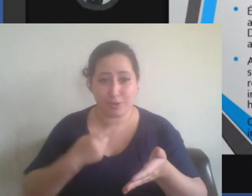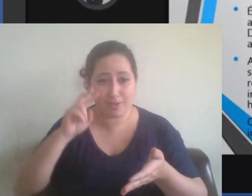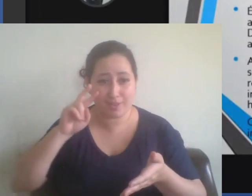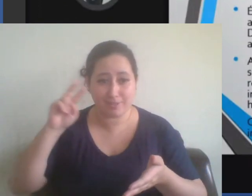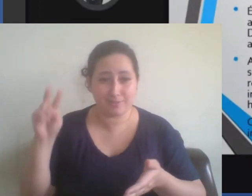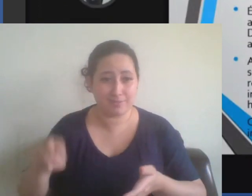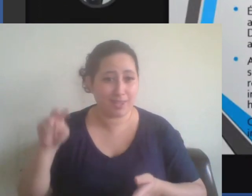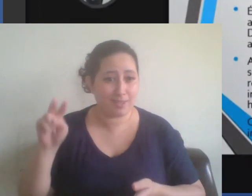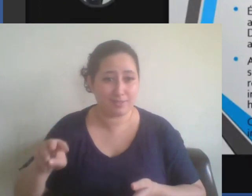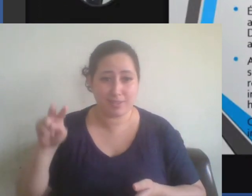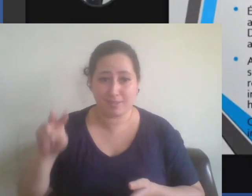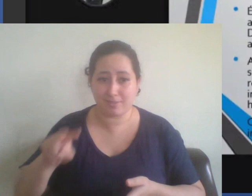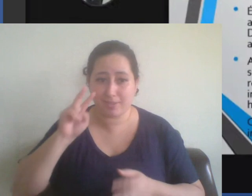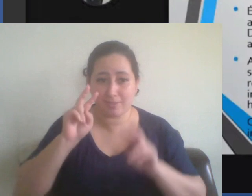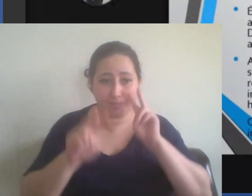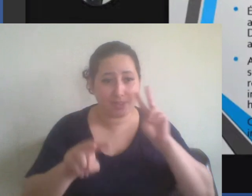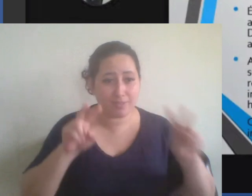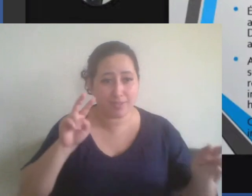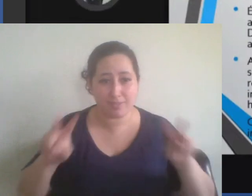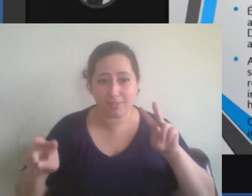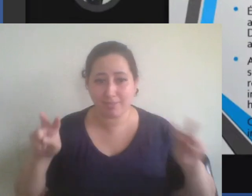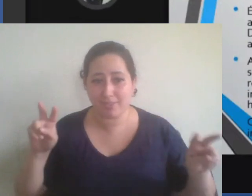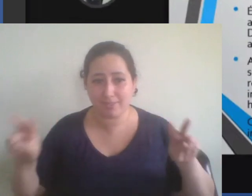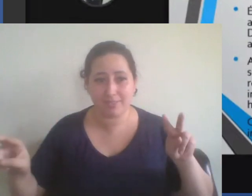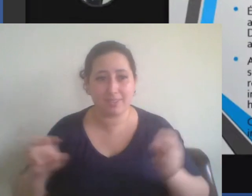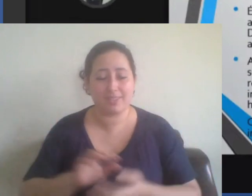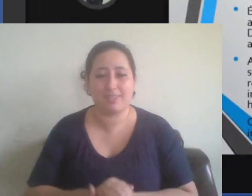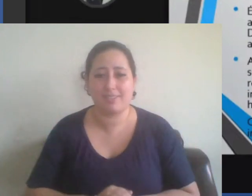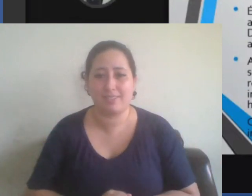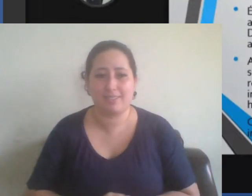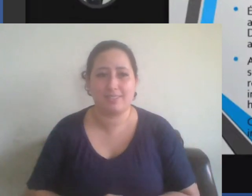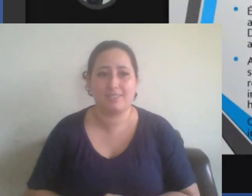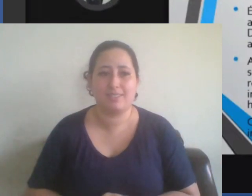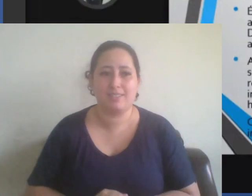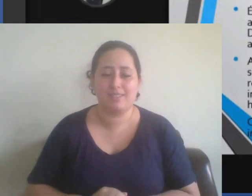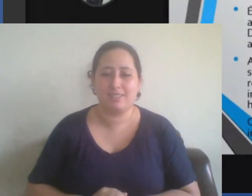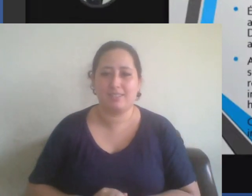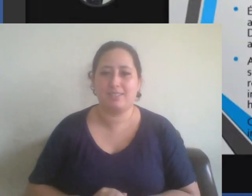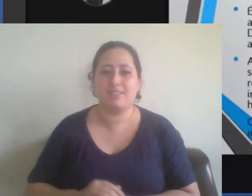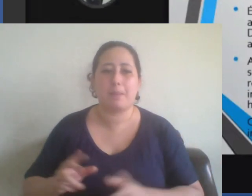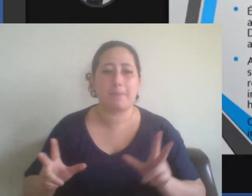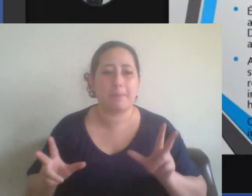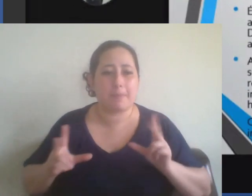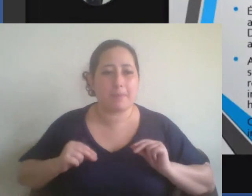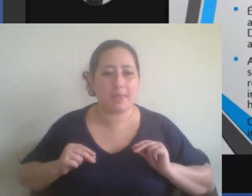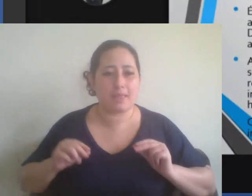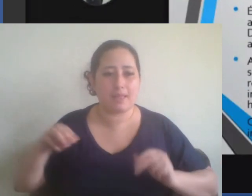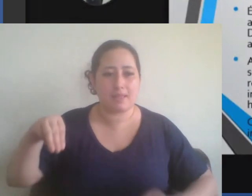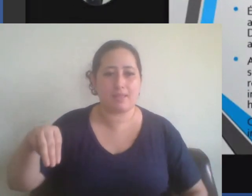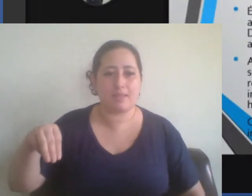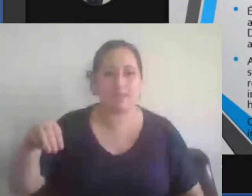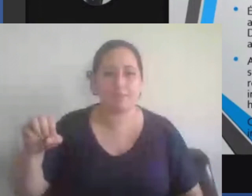várias vezes a ideia do termo da meritocracia,